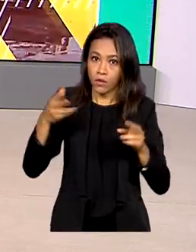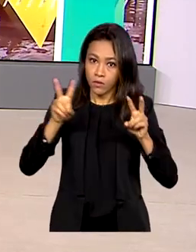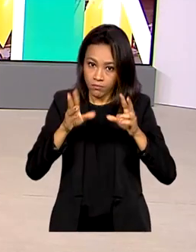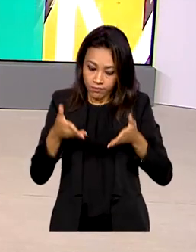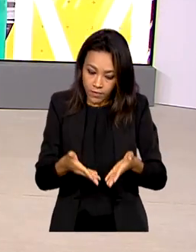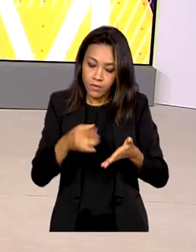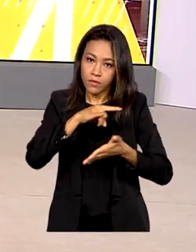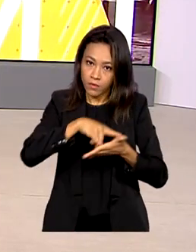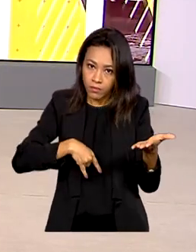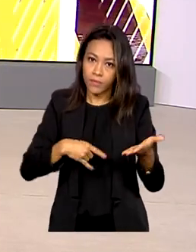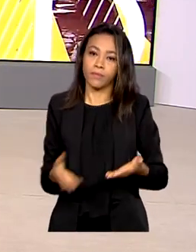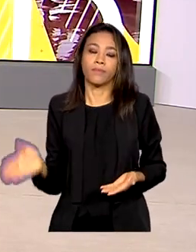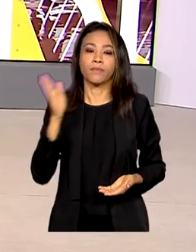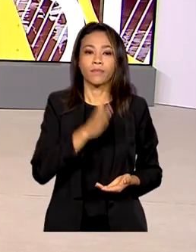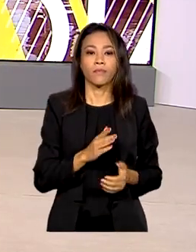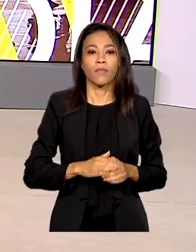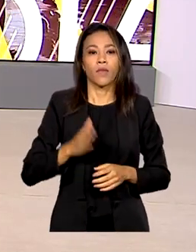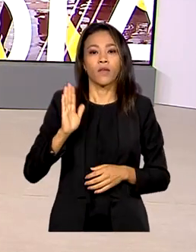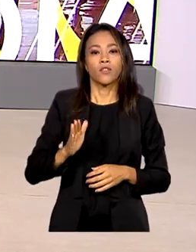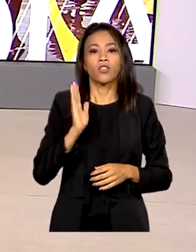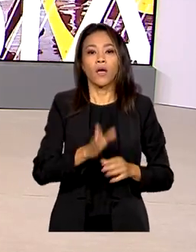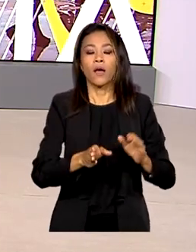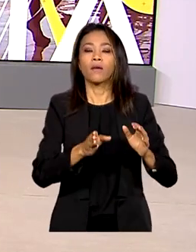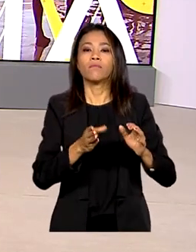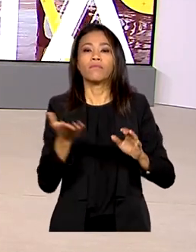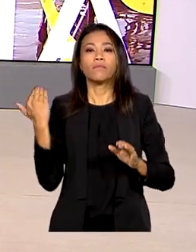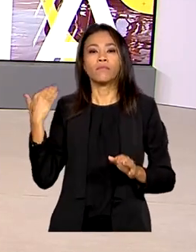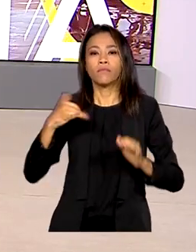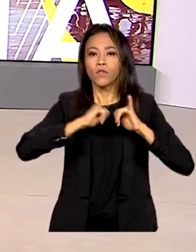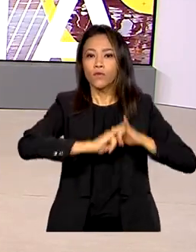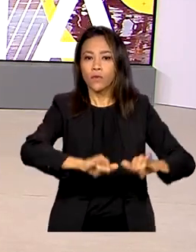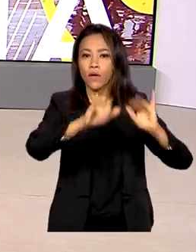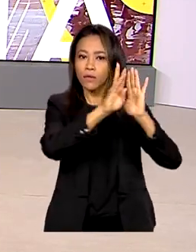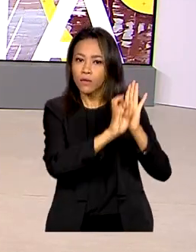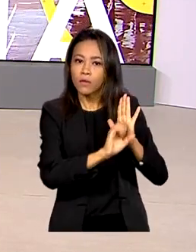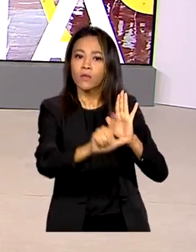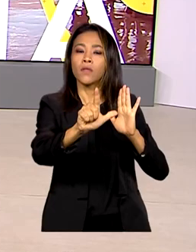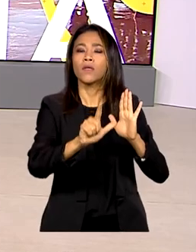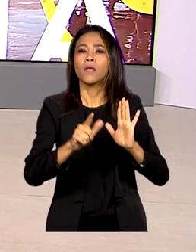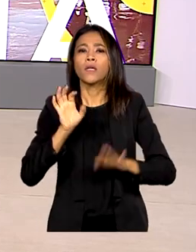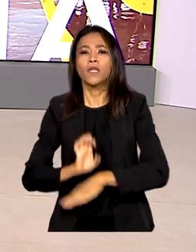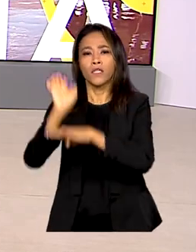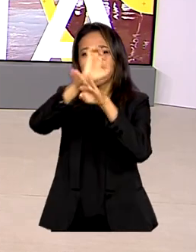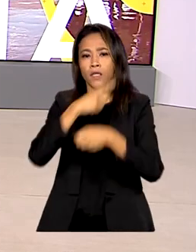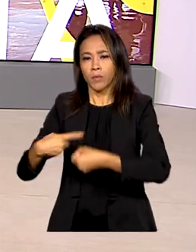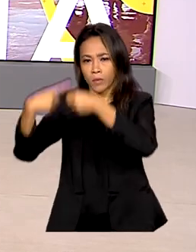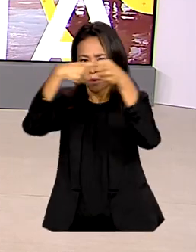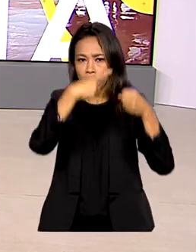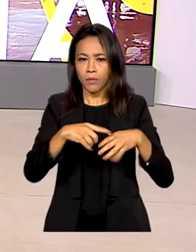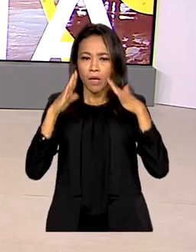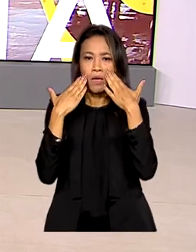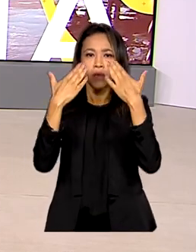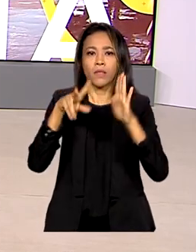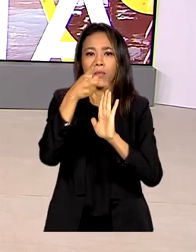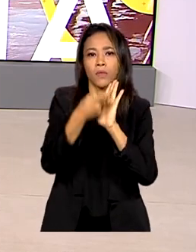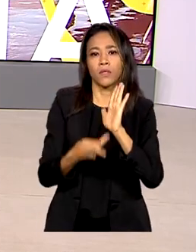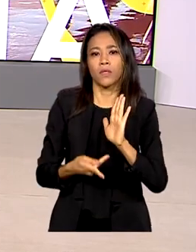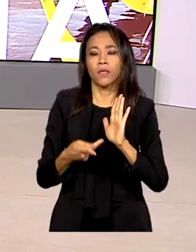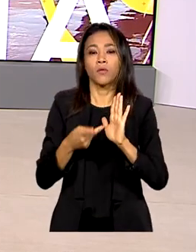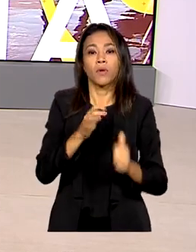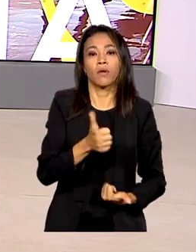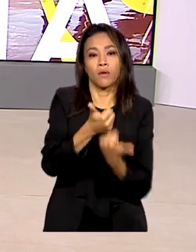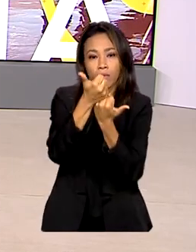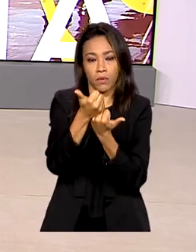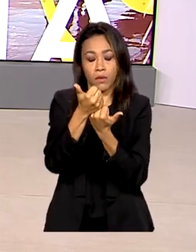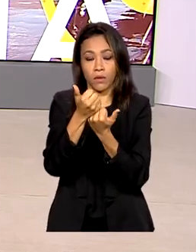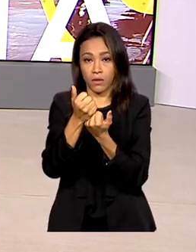Foi publicado o edital que permite a estados e municípios apresentarem projetos para o fortalecimento do Programa Nacional